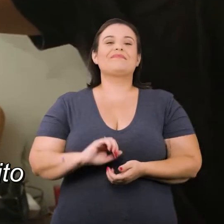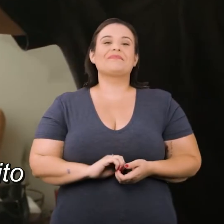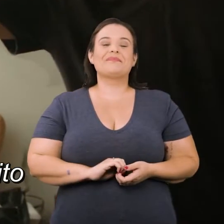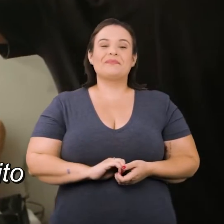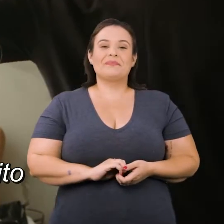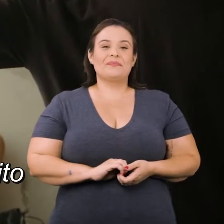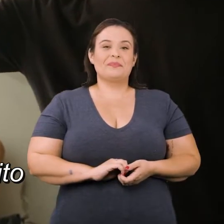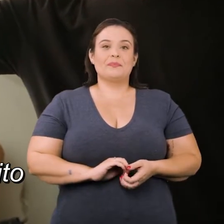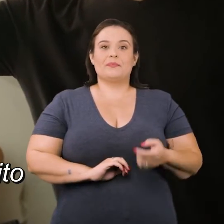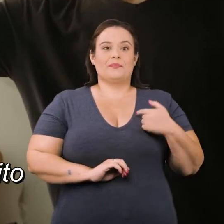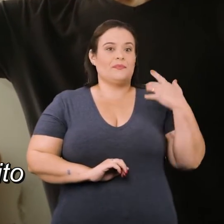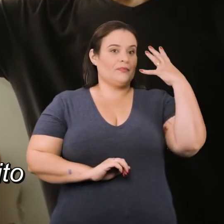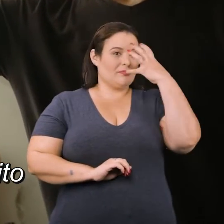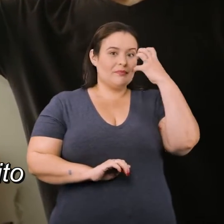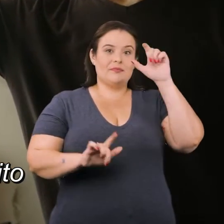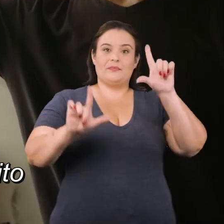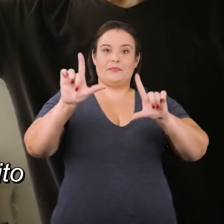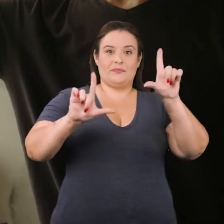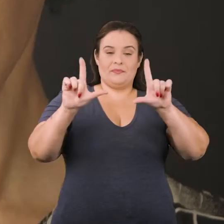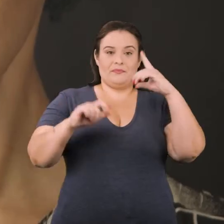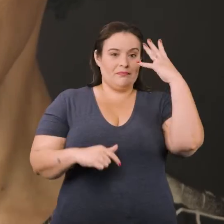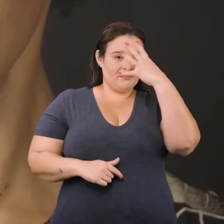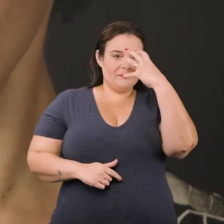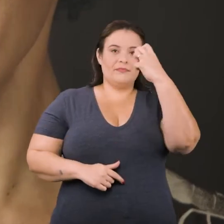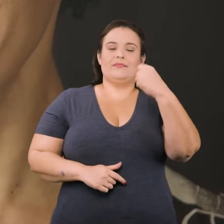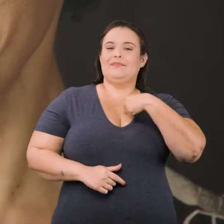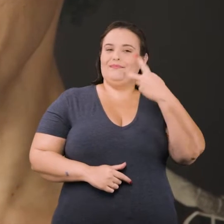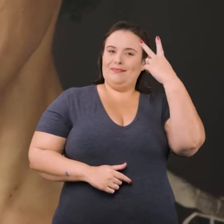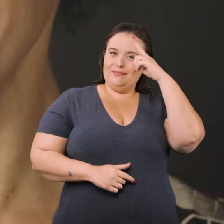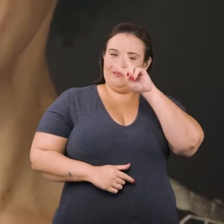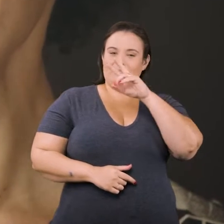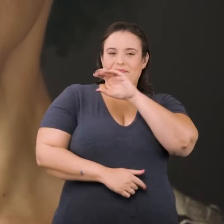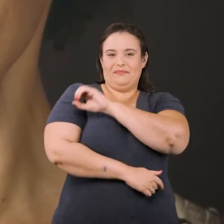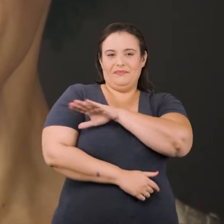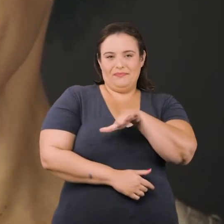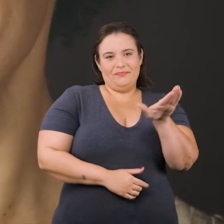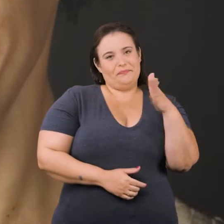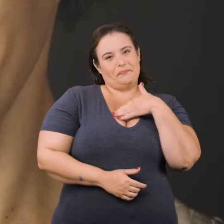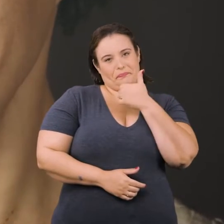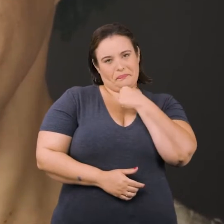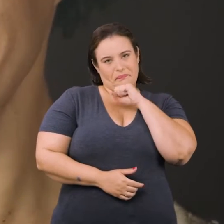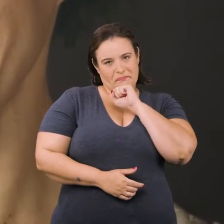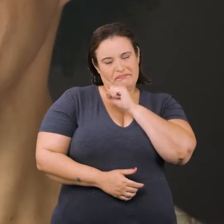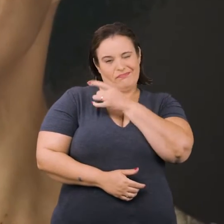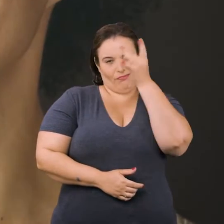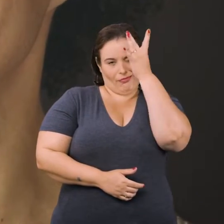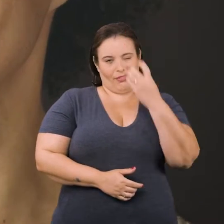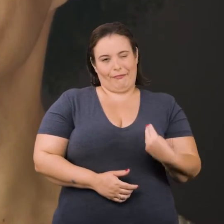eu sou muito seduzido pela televisão. Eu lembro de momentos da infância, de minha mãe para facilitar a vida